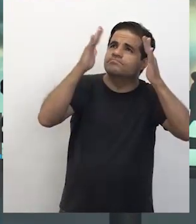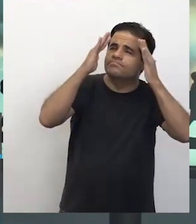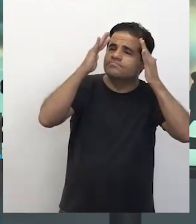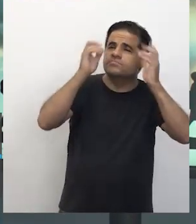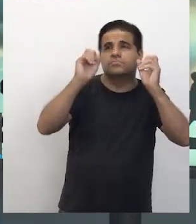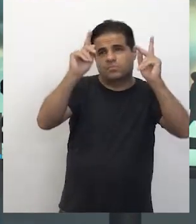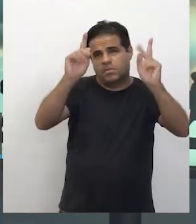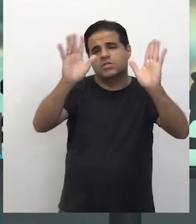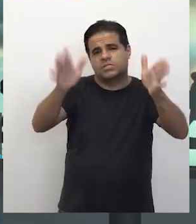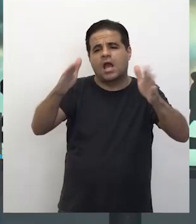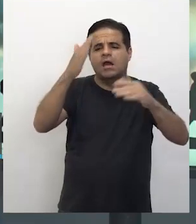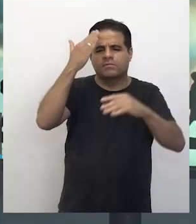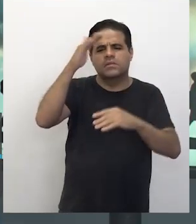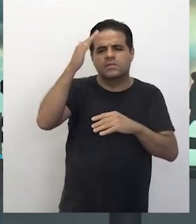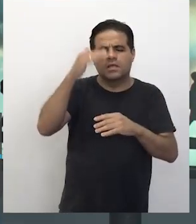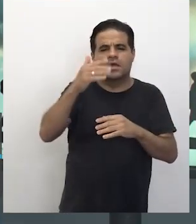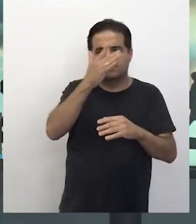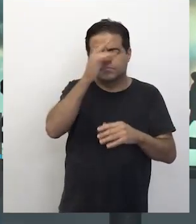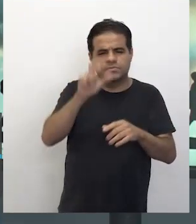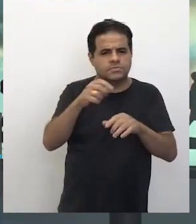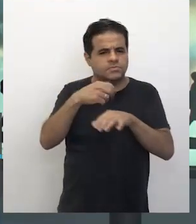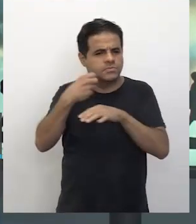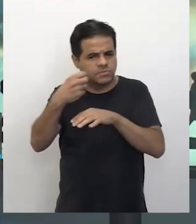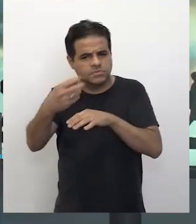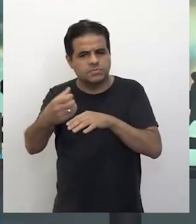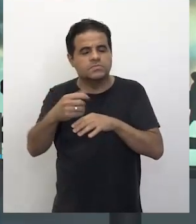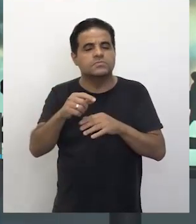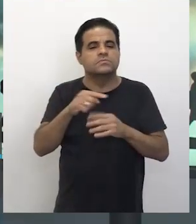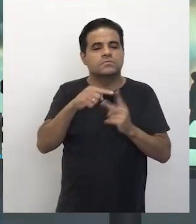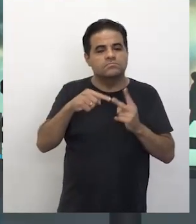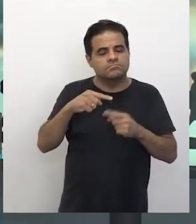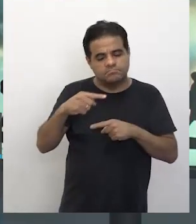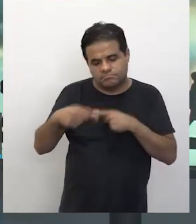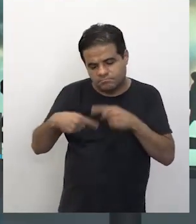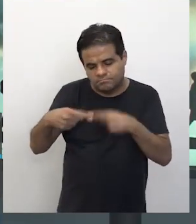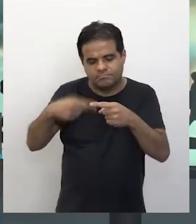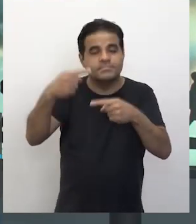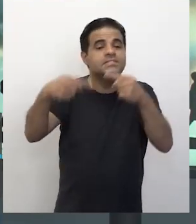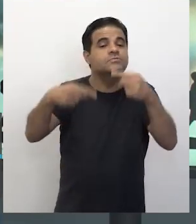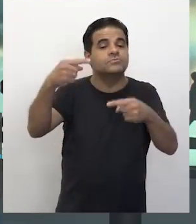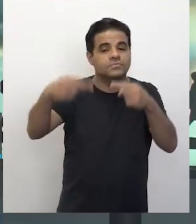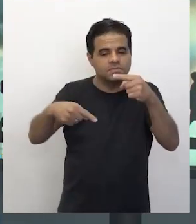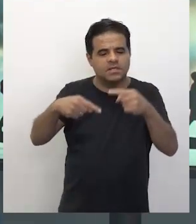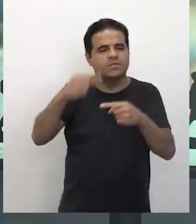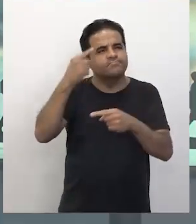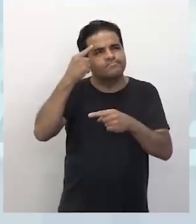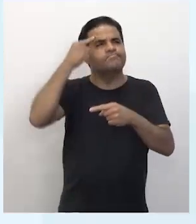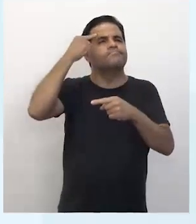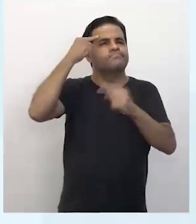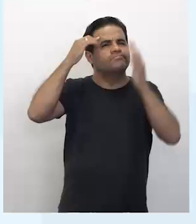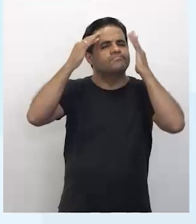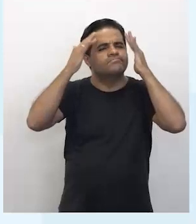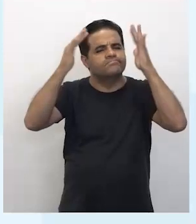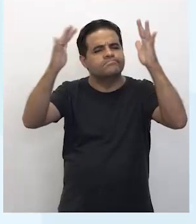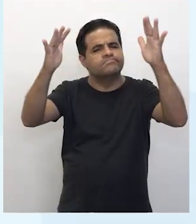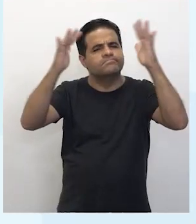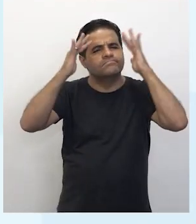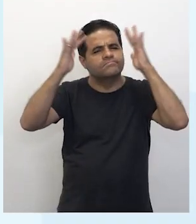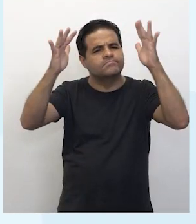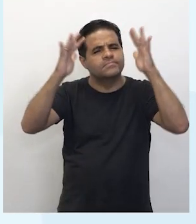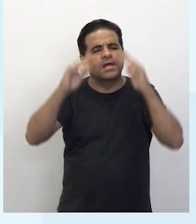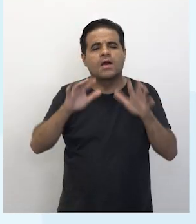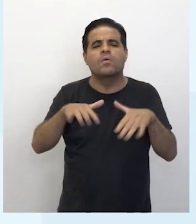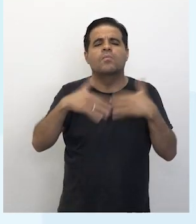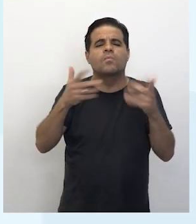nós já entendemos o estrangeiro e o viajante para o Zimmel. Vamos atualizar essa discussão e vamos pensar juntos. Quais são os motivos que